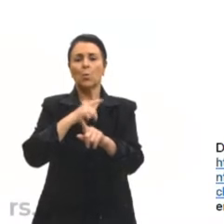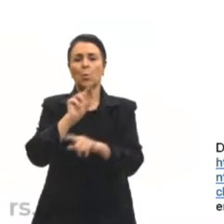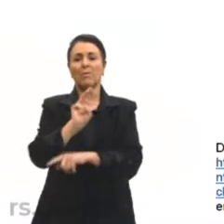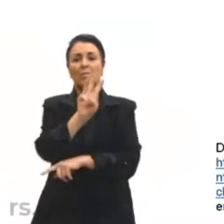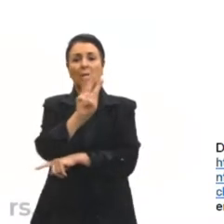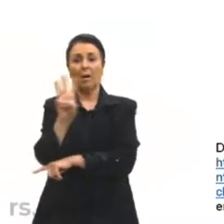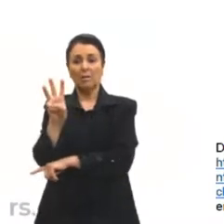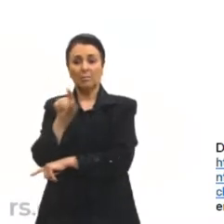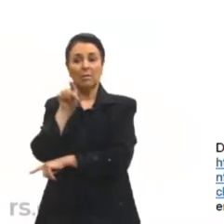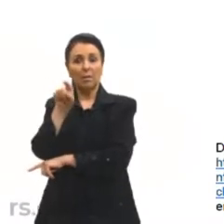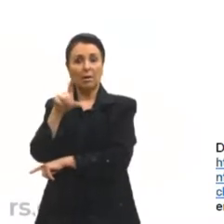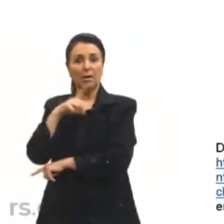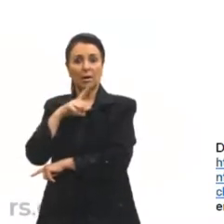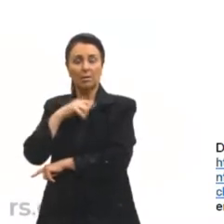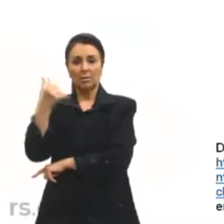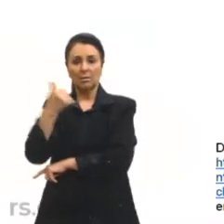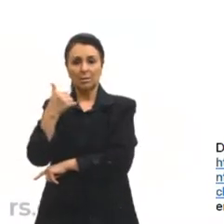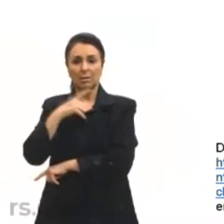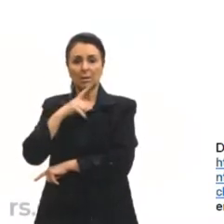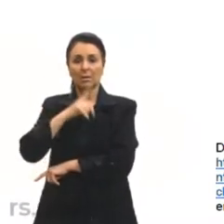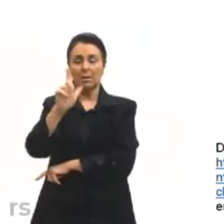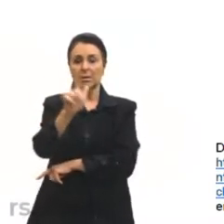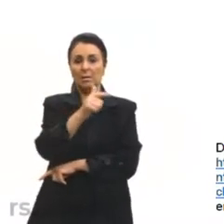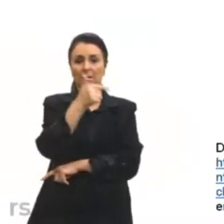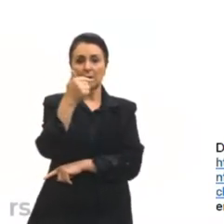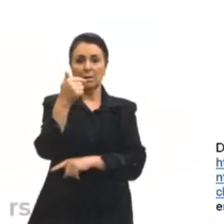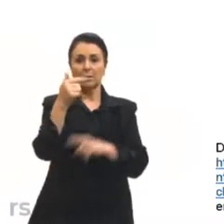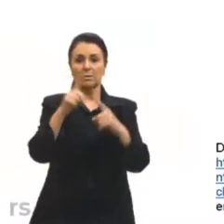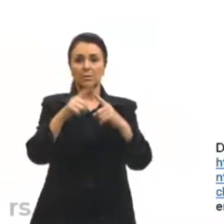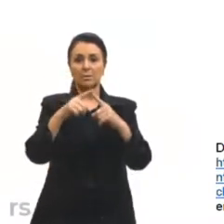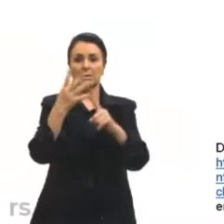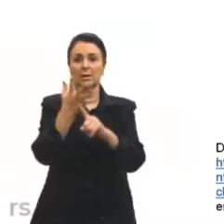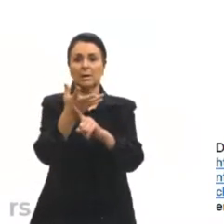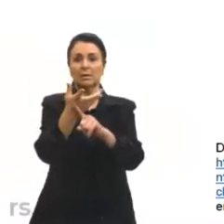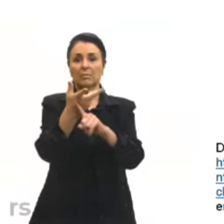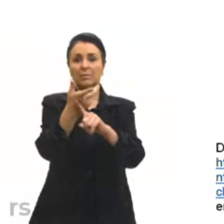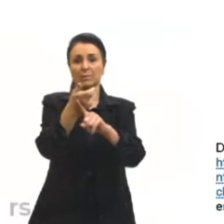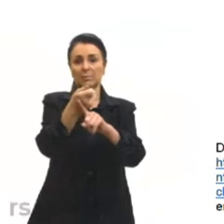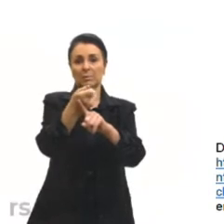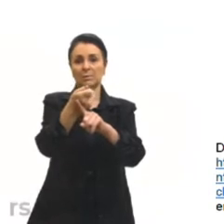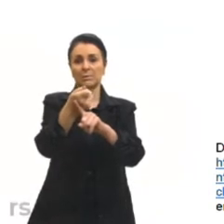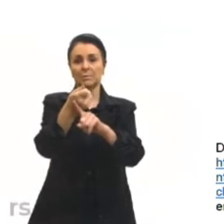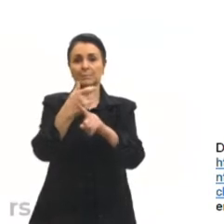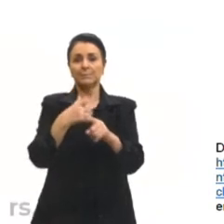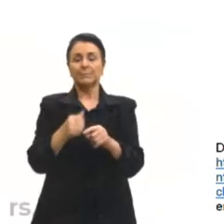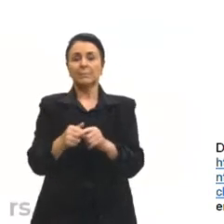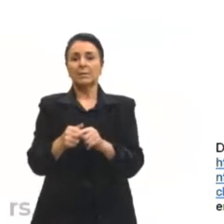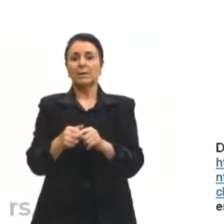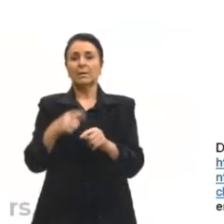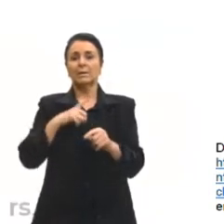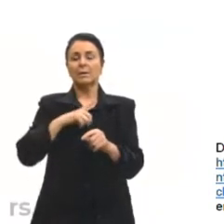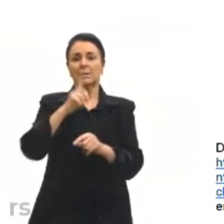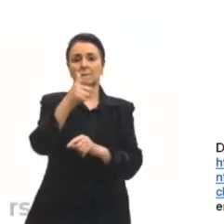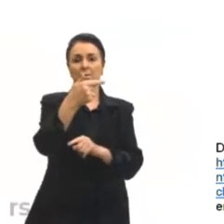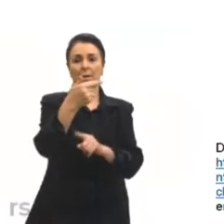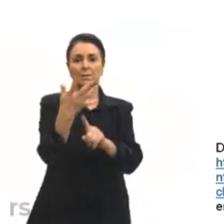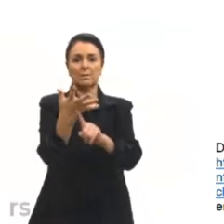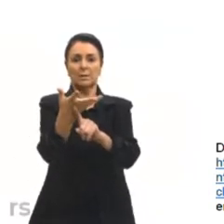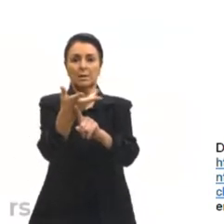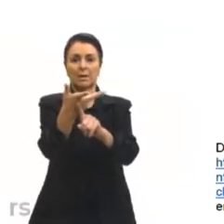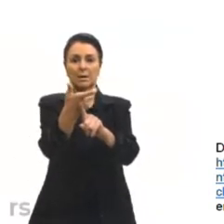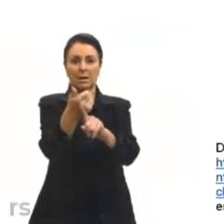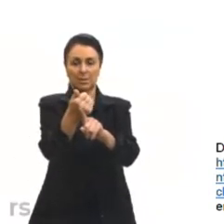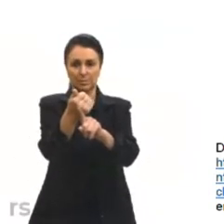eles nos dizem que a gente tem sete artes, tá? A gente tem aí sete artes que estão